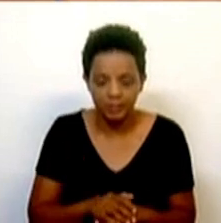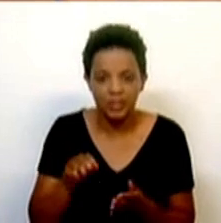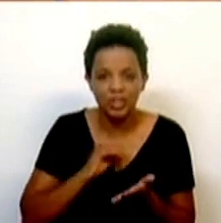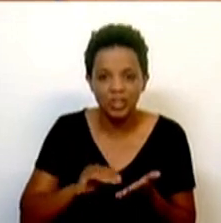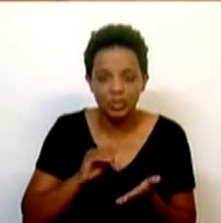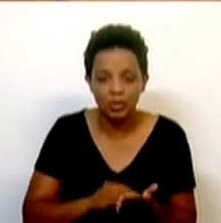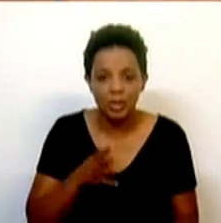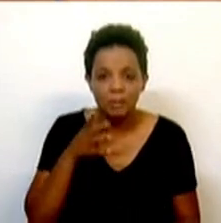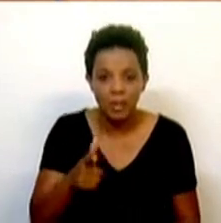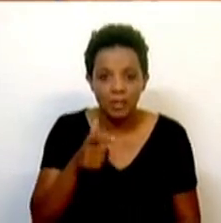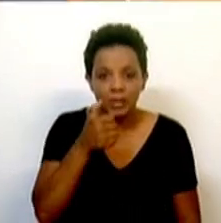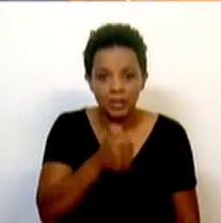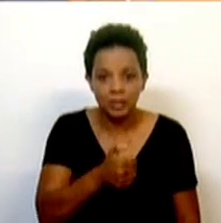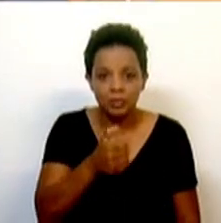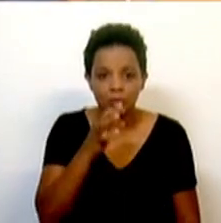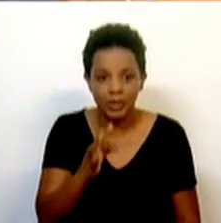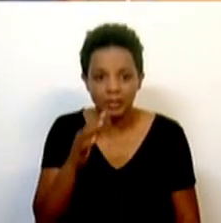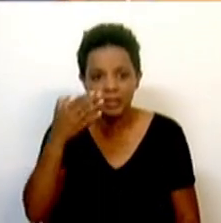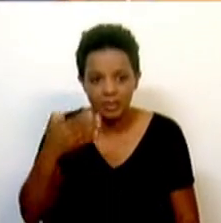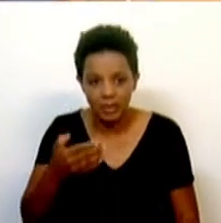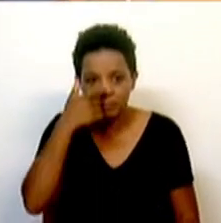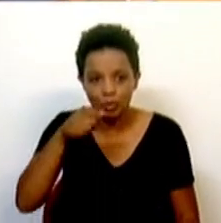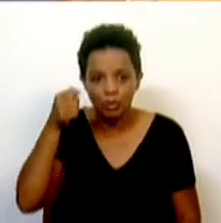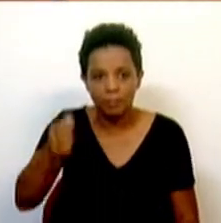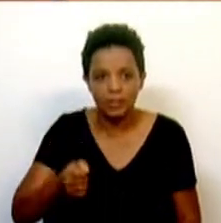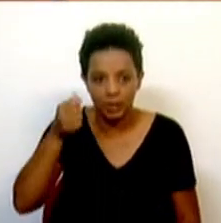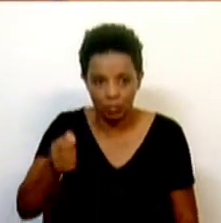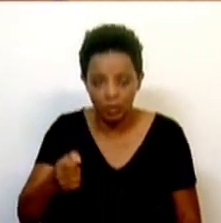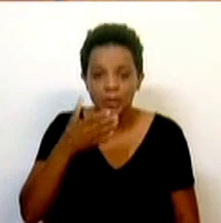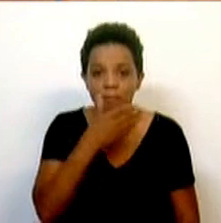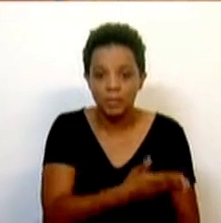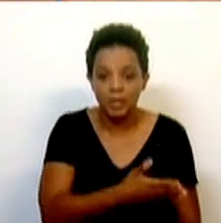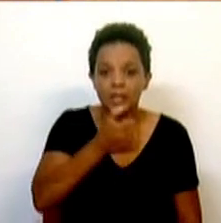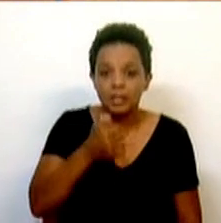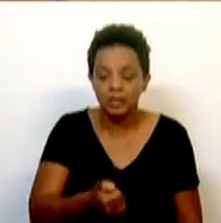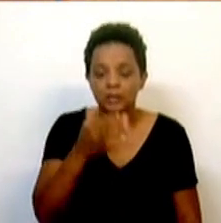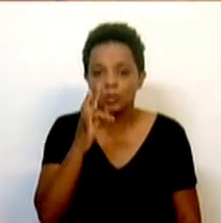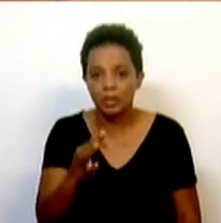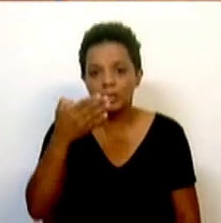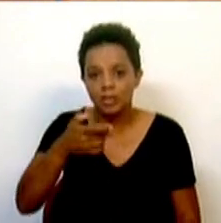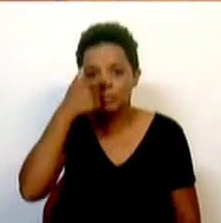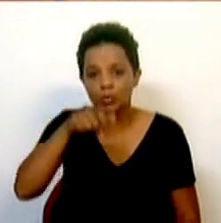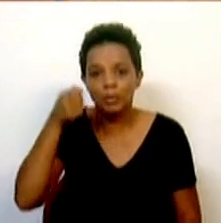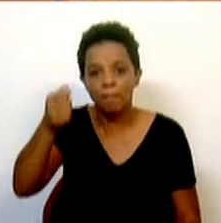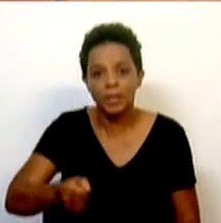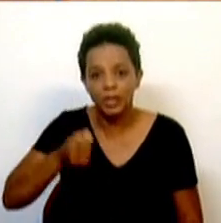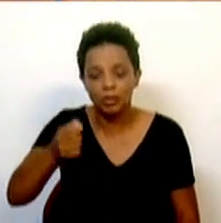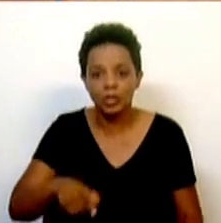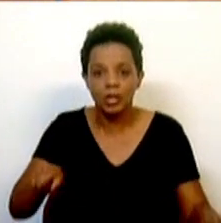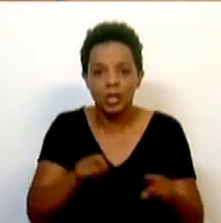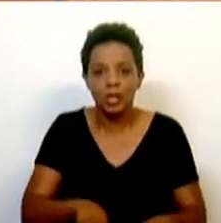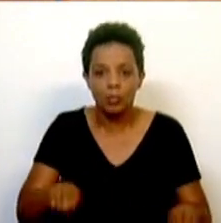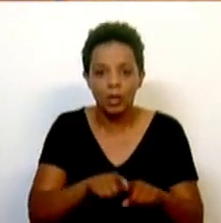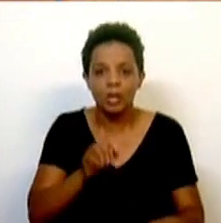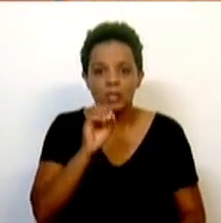inscritos 1.547 peregrinos que correspondem